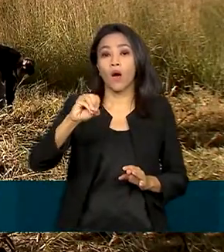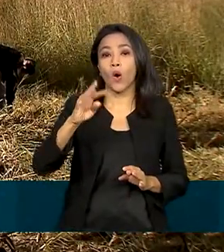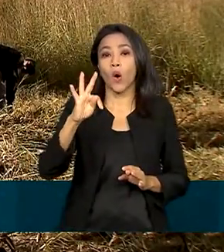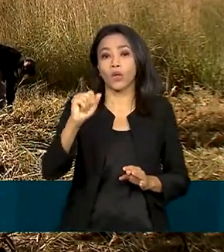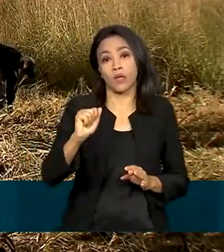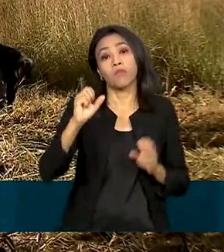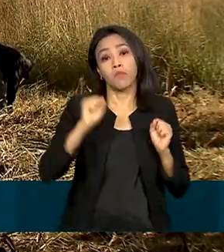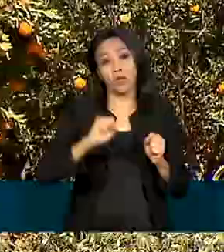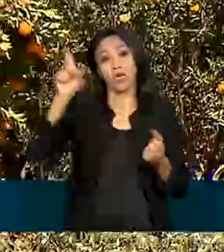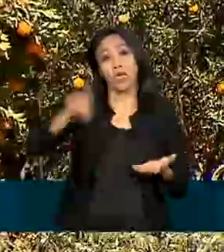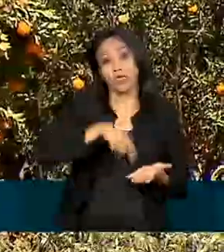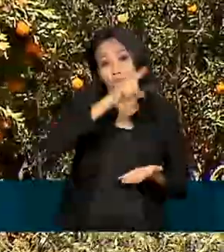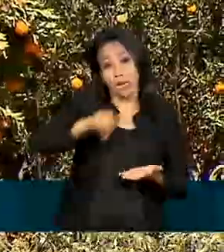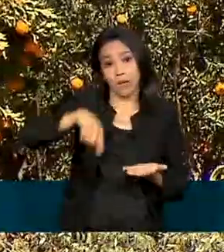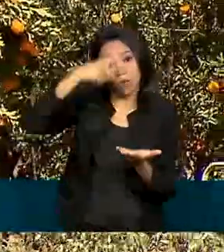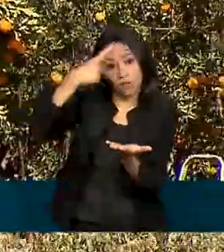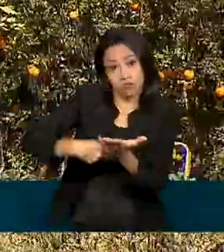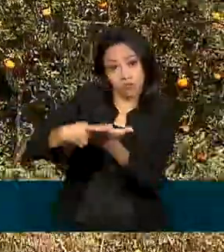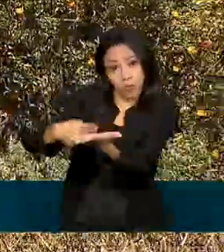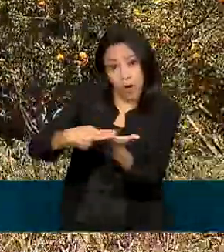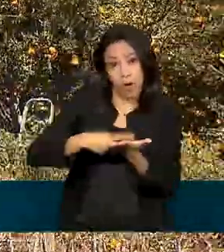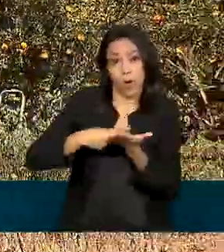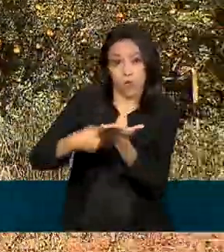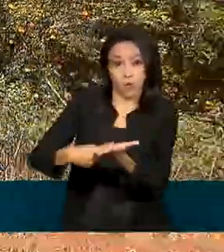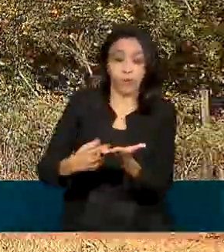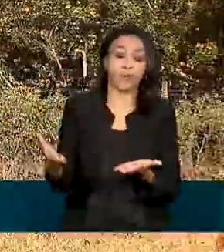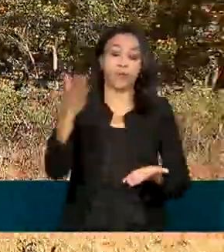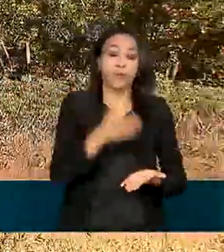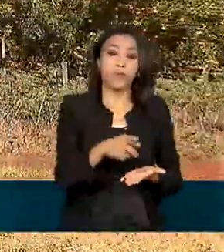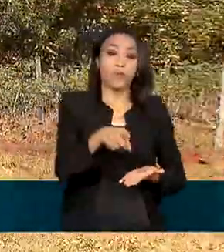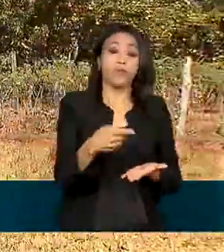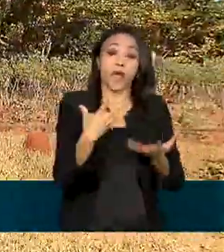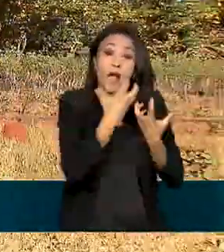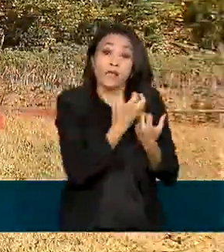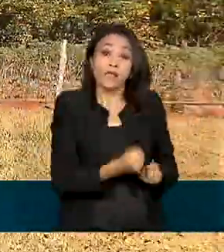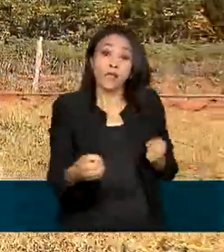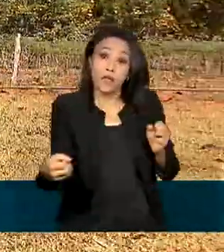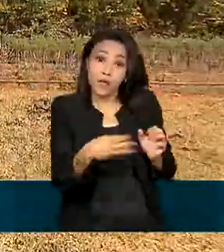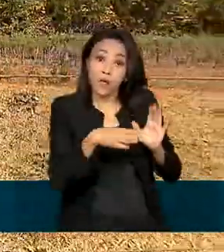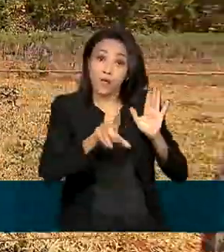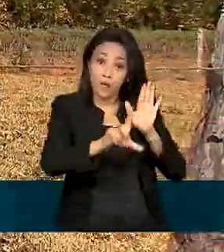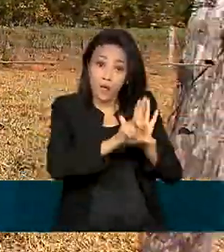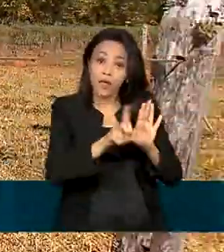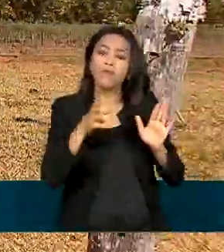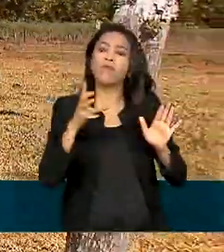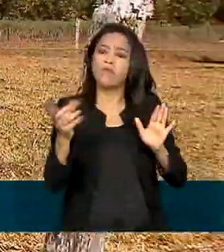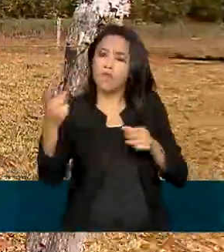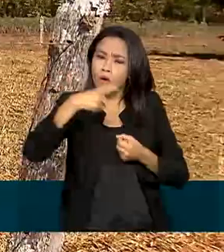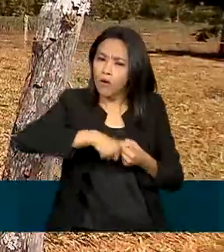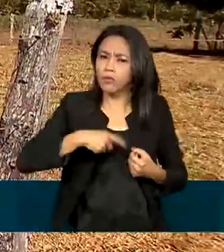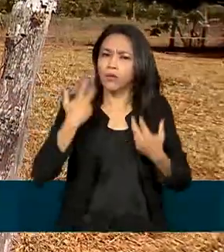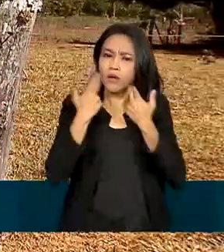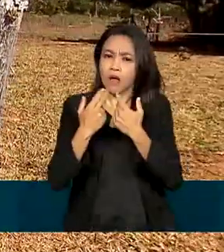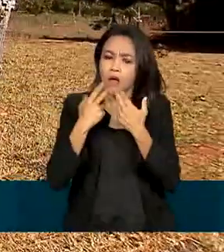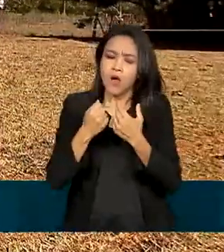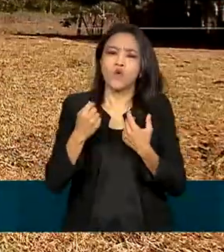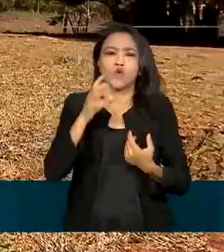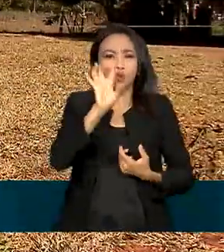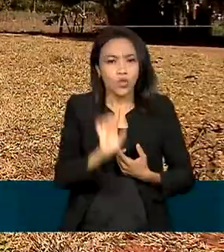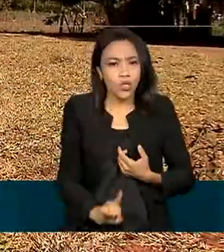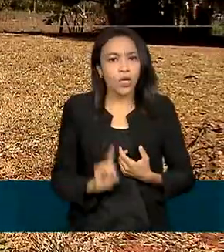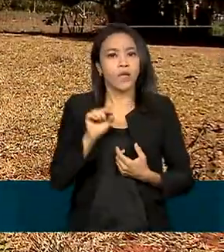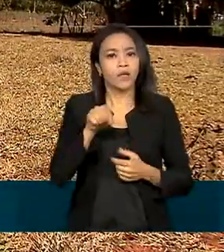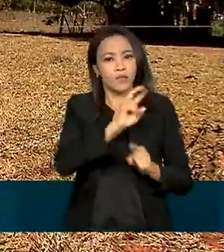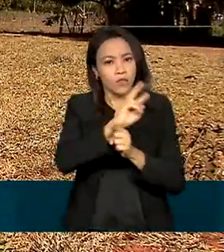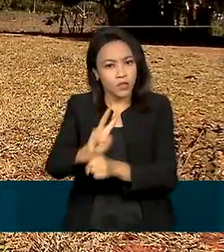reincidido. Ao aderir à nova lei, o produtor volta a ter direitos aos créditos rurais e entra na